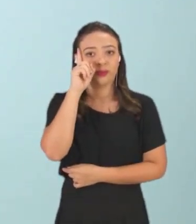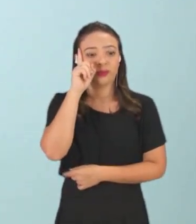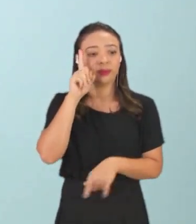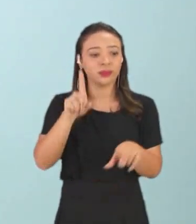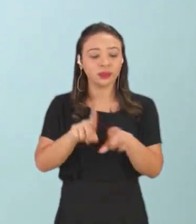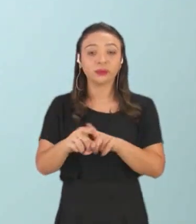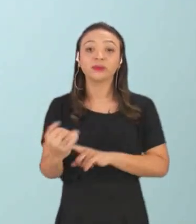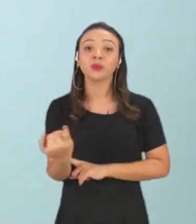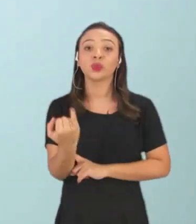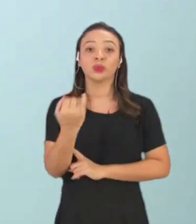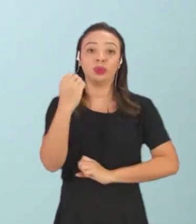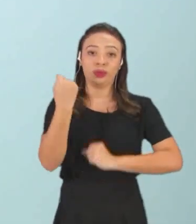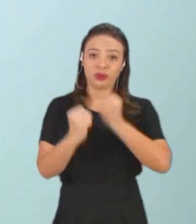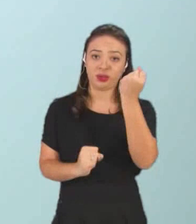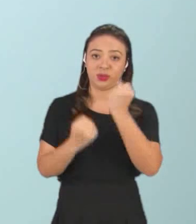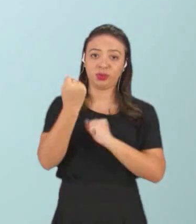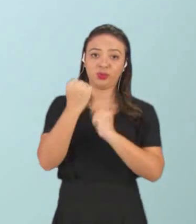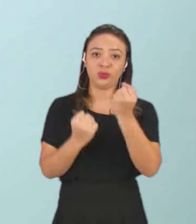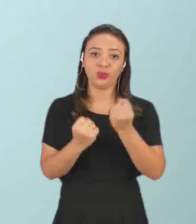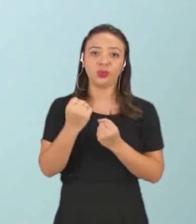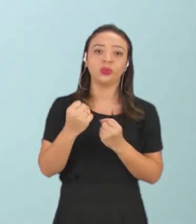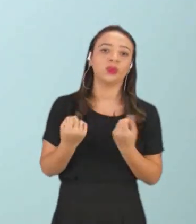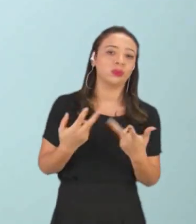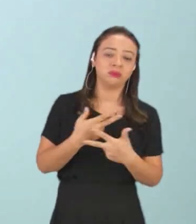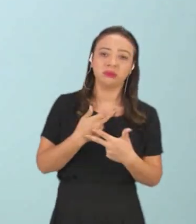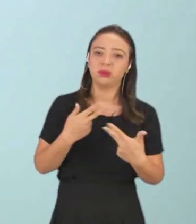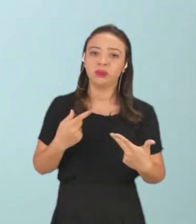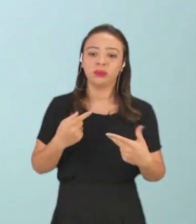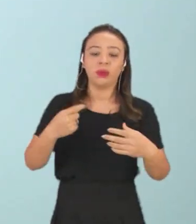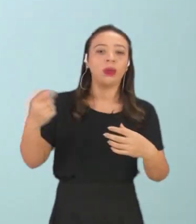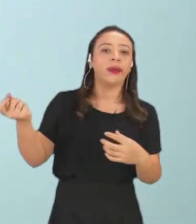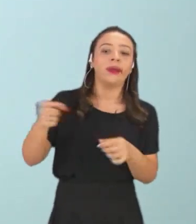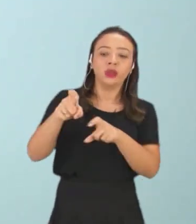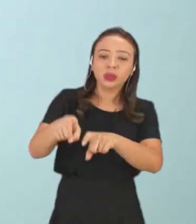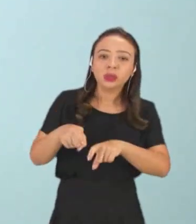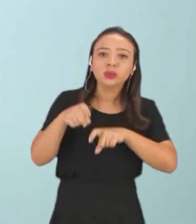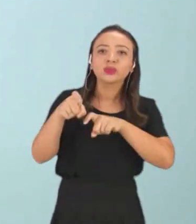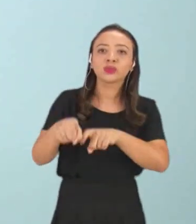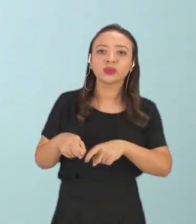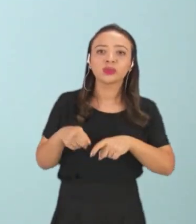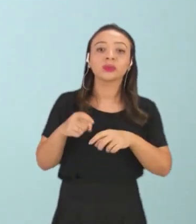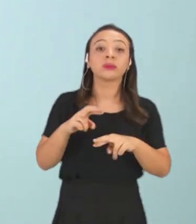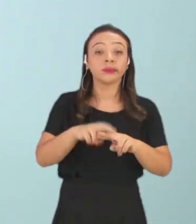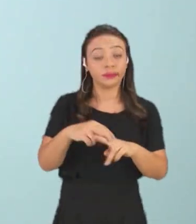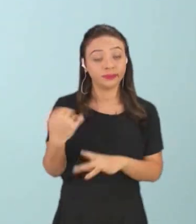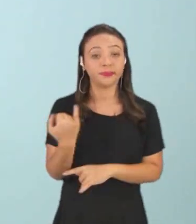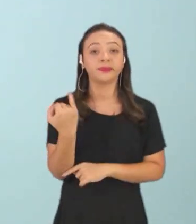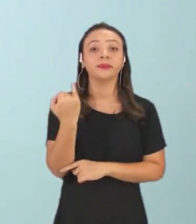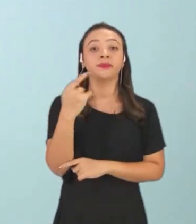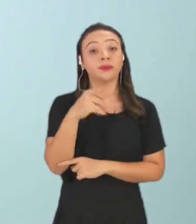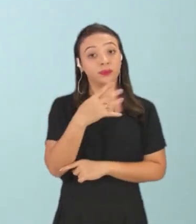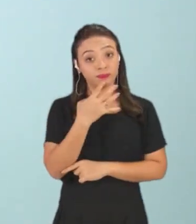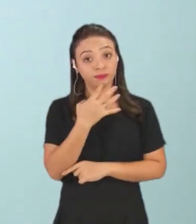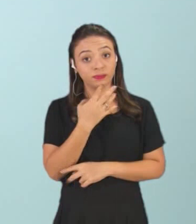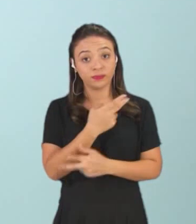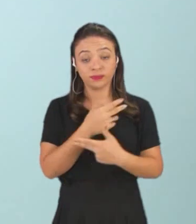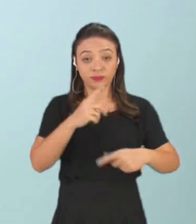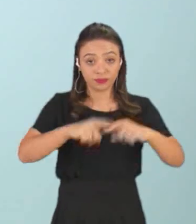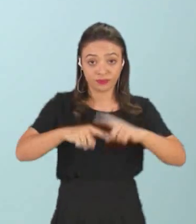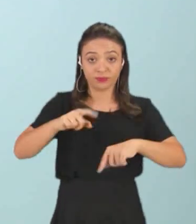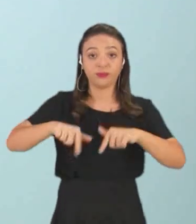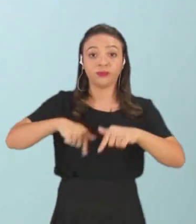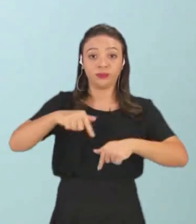bem importantes na indústria, no cosmético, na agricultura. Então, por isso que é importante você conhecer os produtos